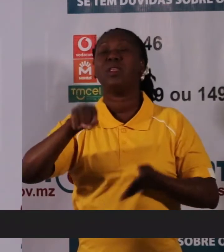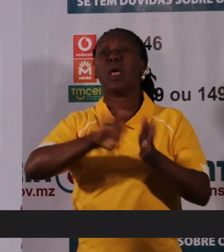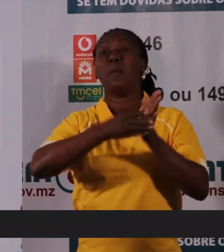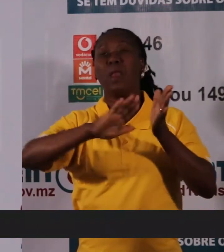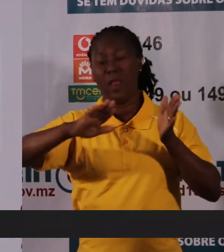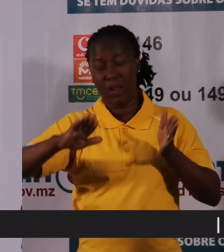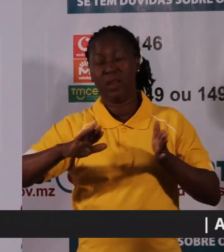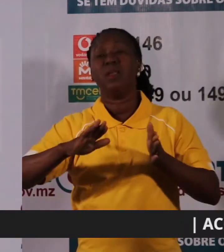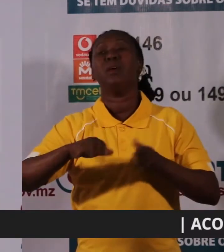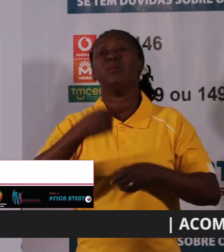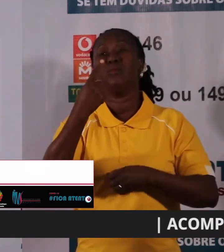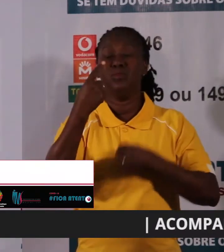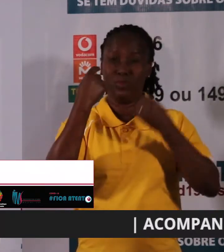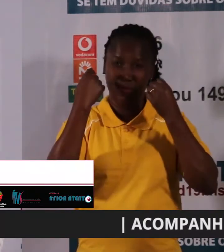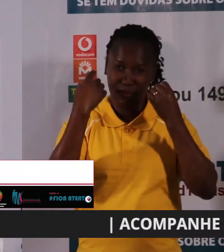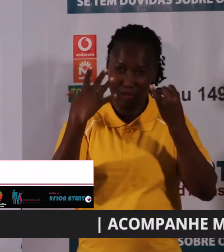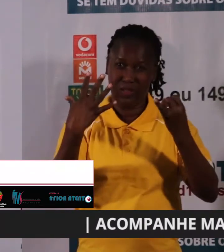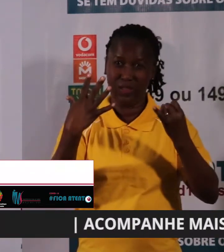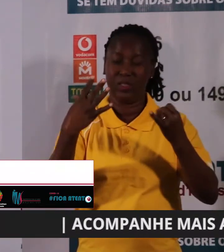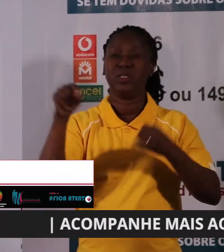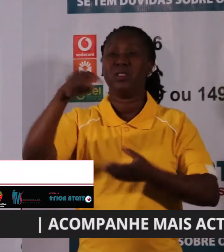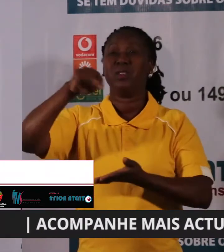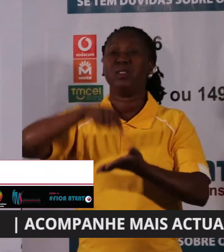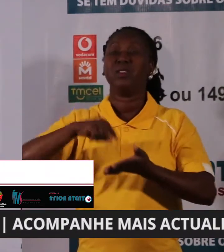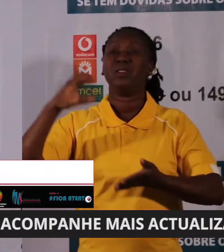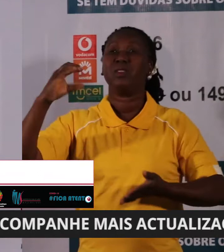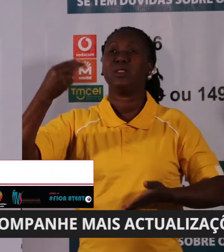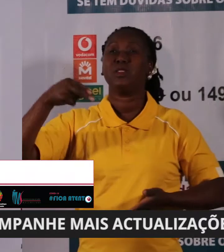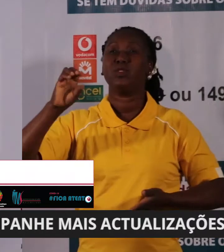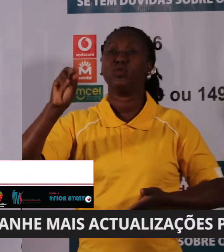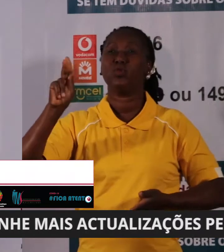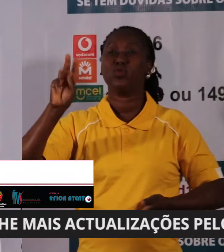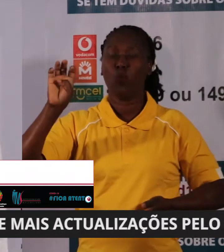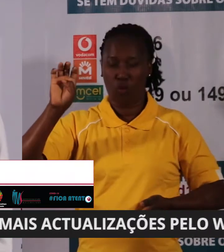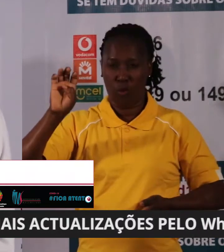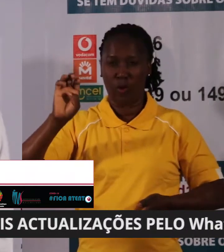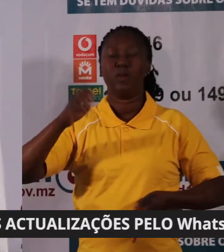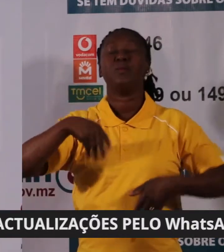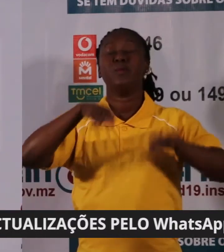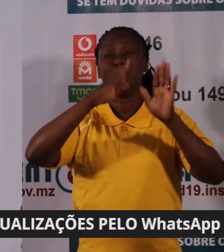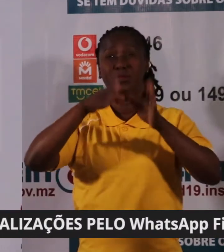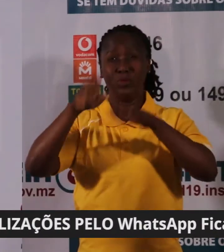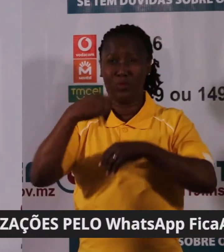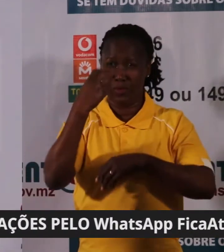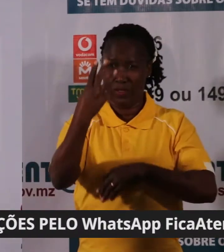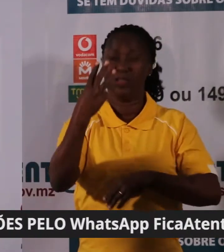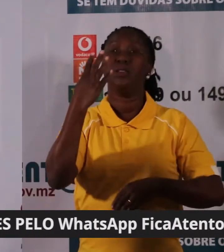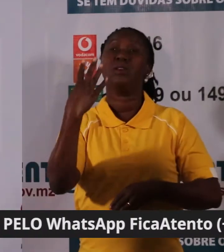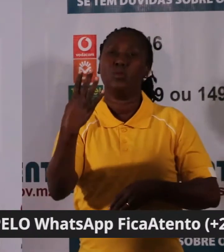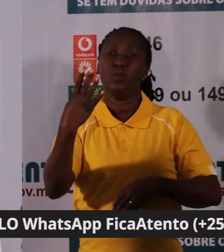casos na cidade de Xol. Trinta e quatro casos estão